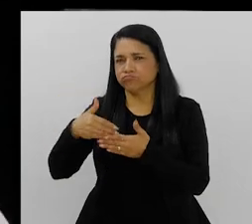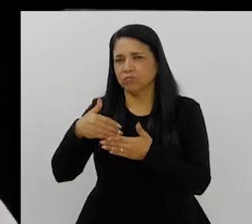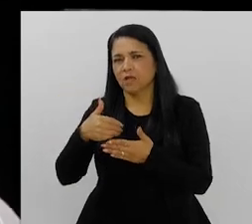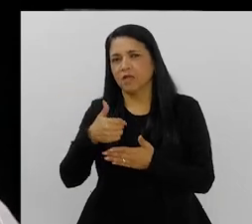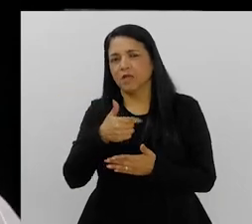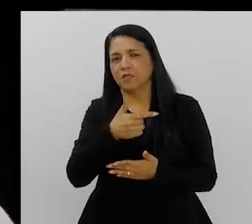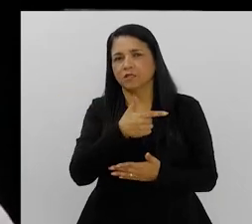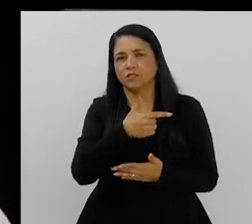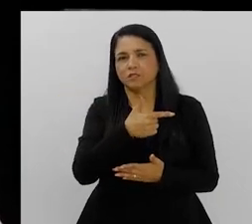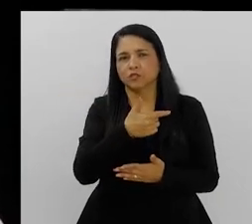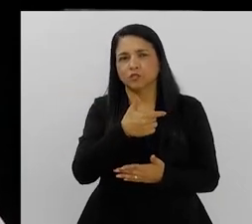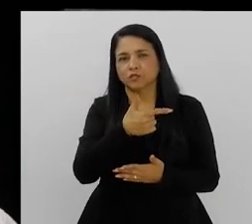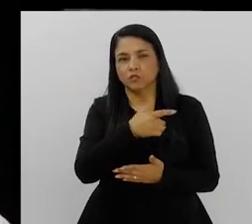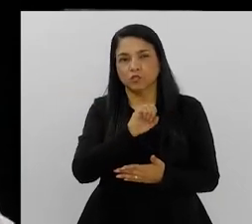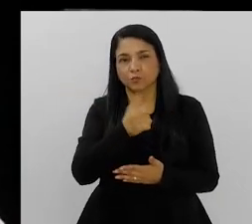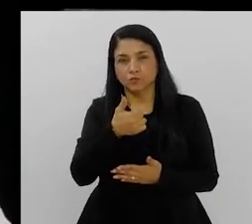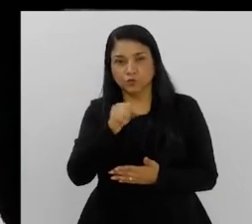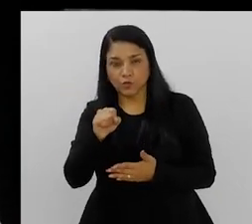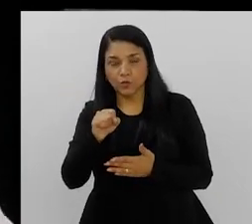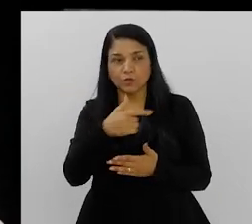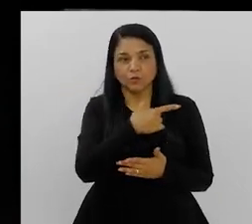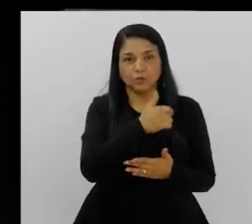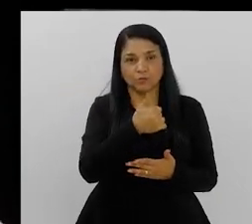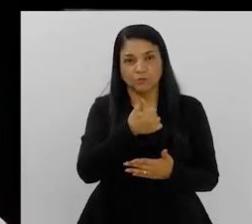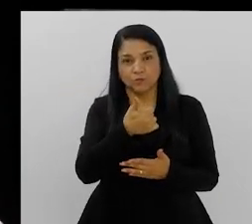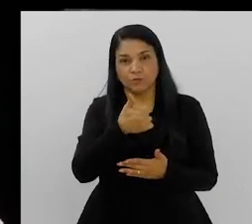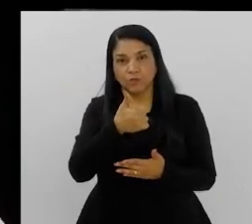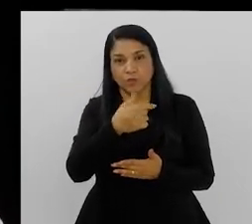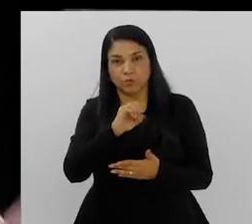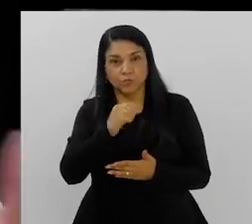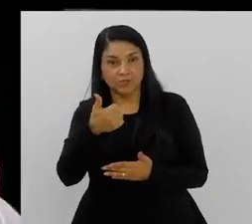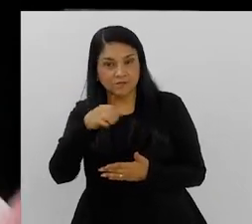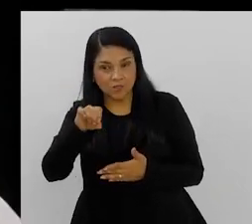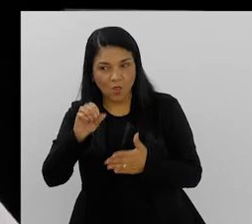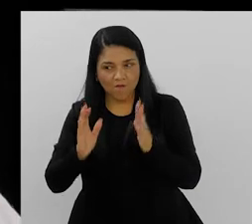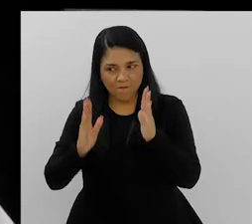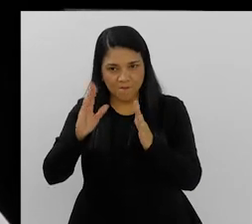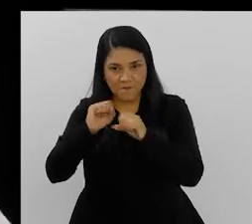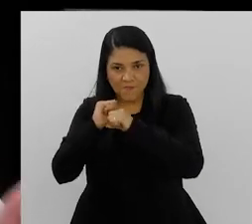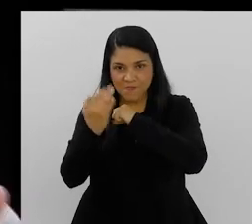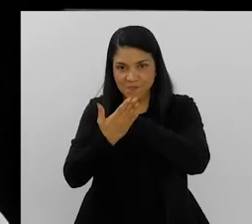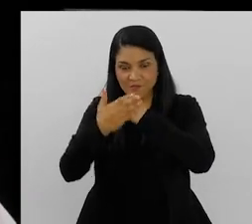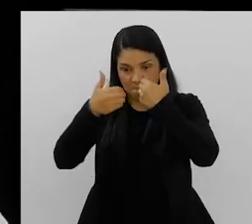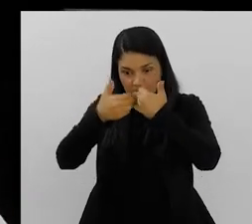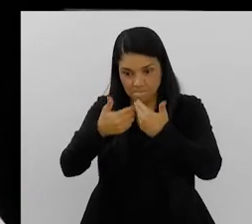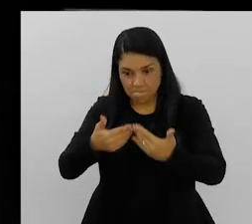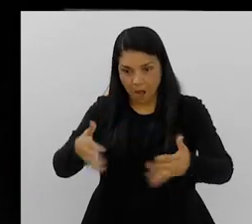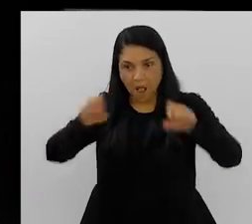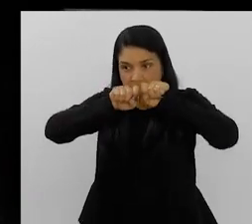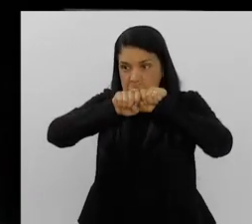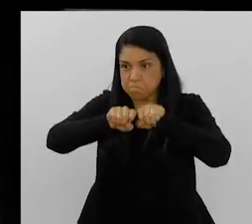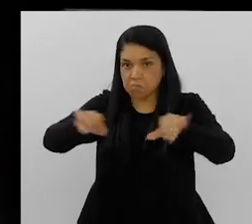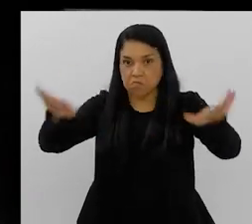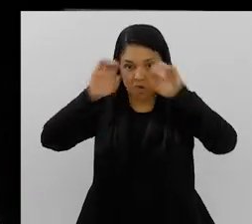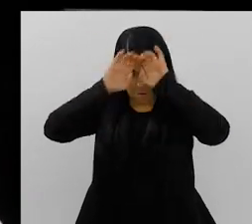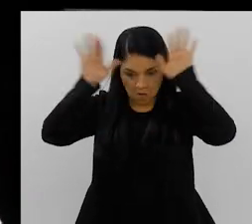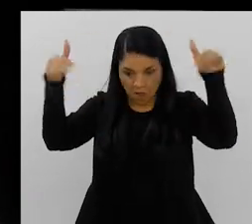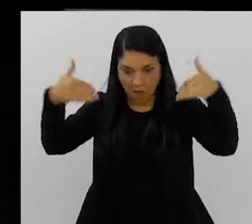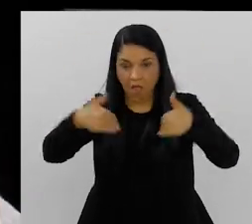que, de um tempo para cá, mais ou menos aí, 18, 19, exatamente nesse período, pandemia, abriu.